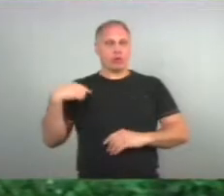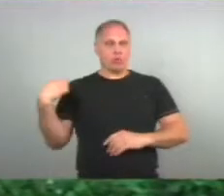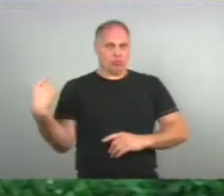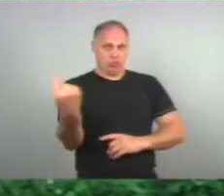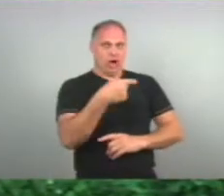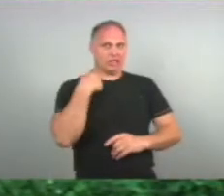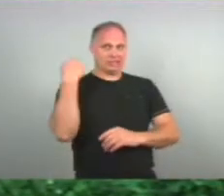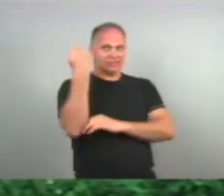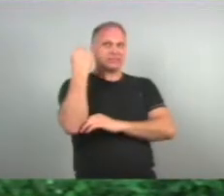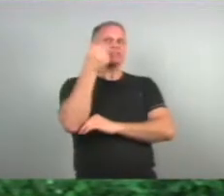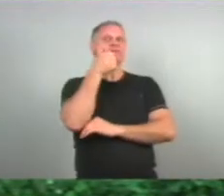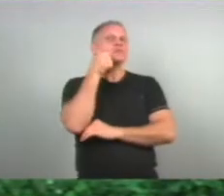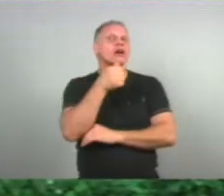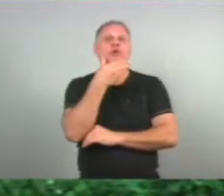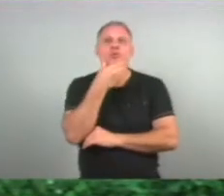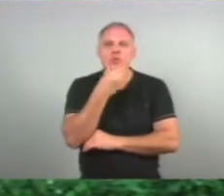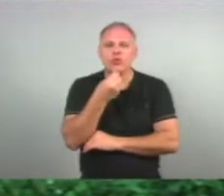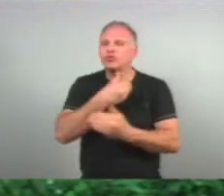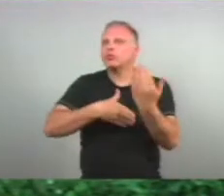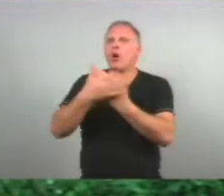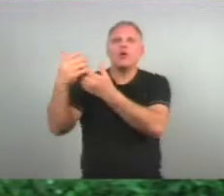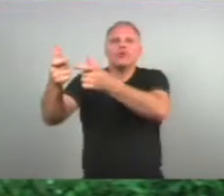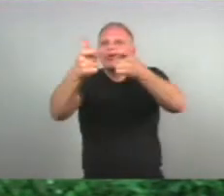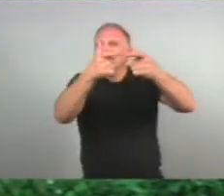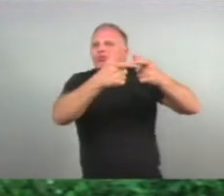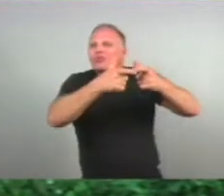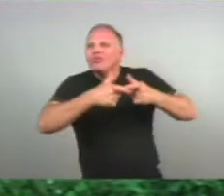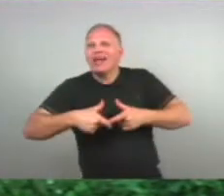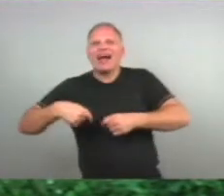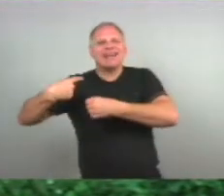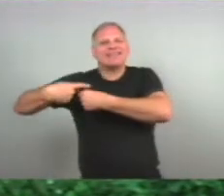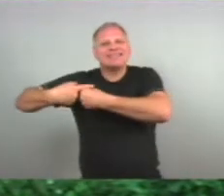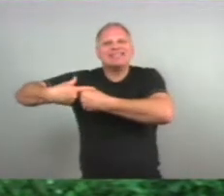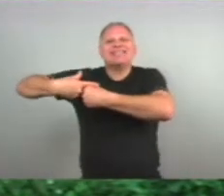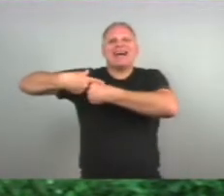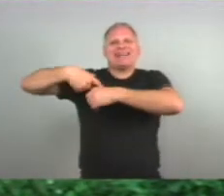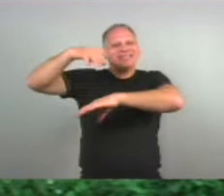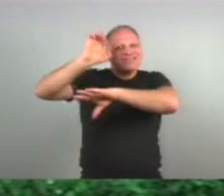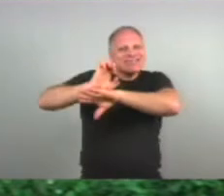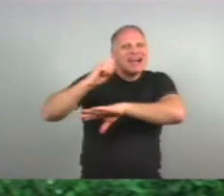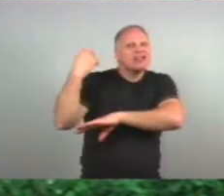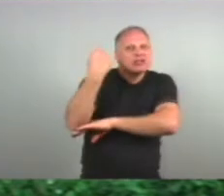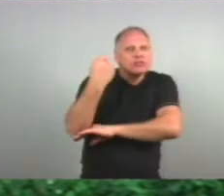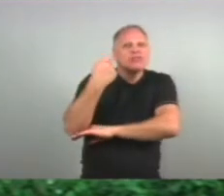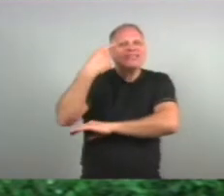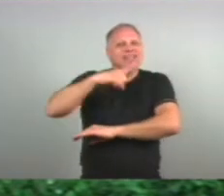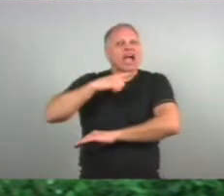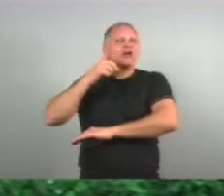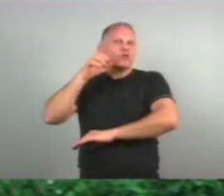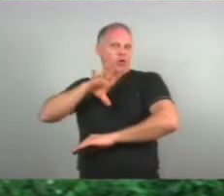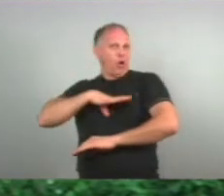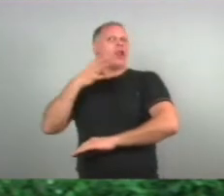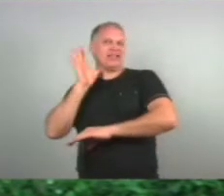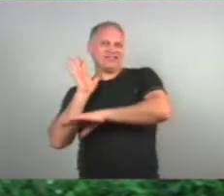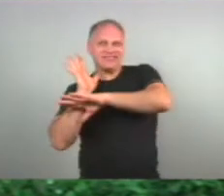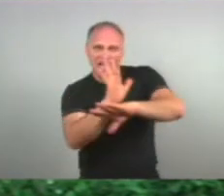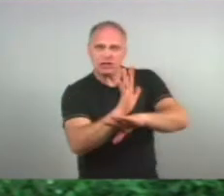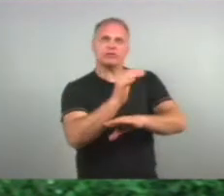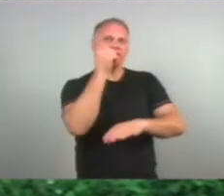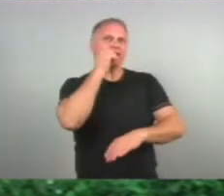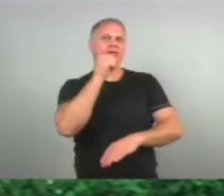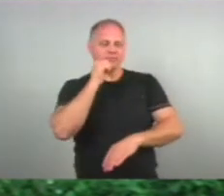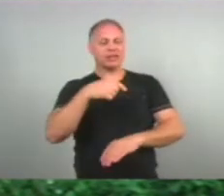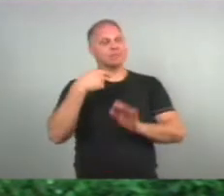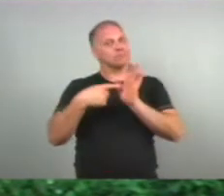gaúchas De todas as querências Que a gente tenha coragem De ajudar essa mulher E a